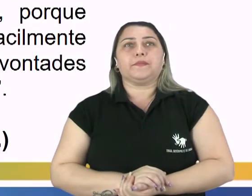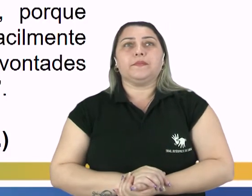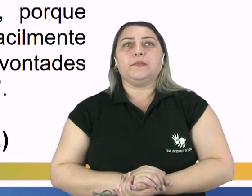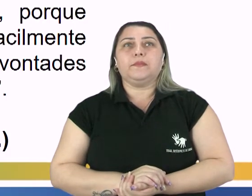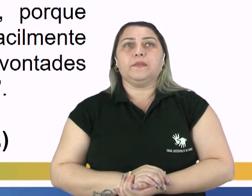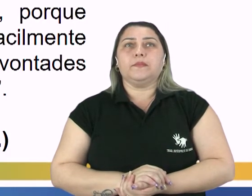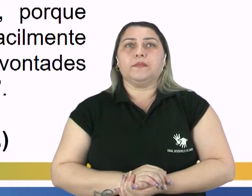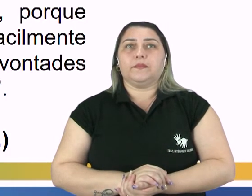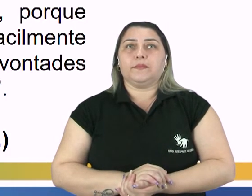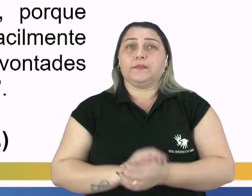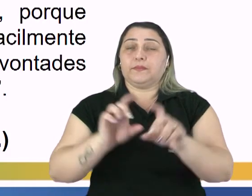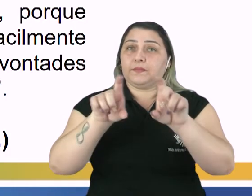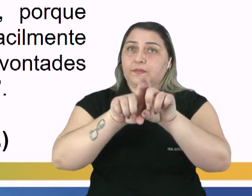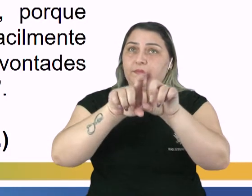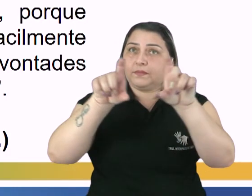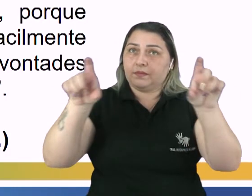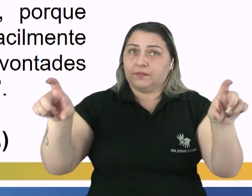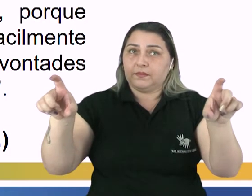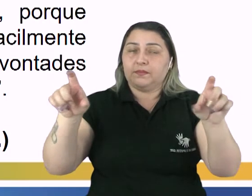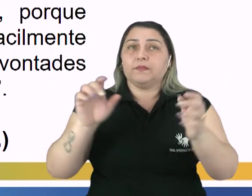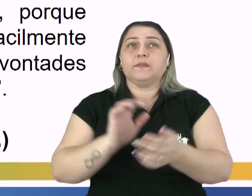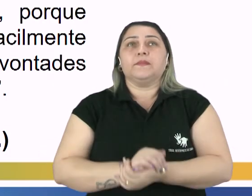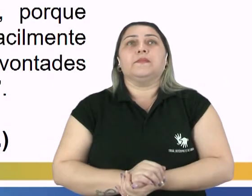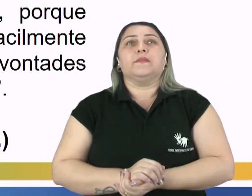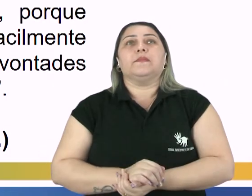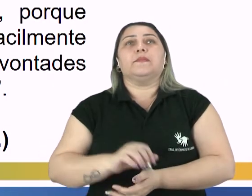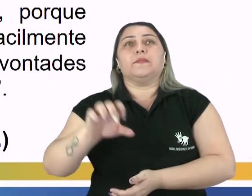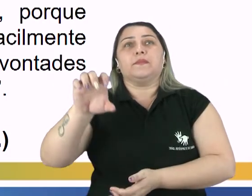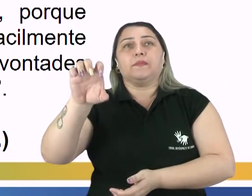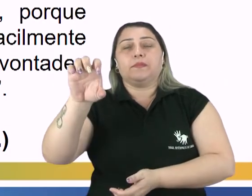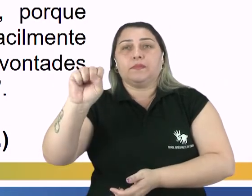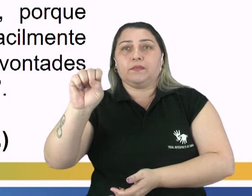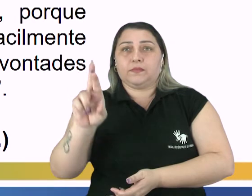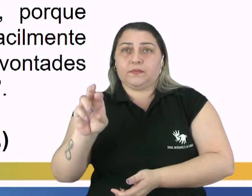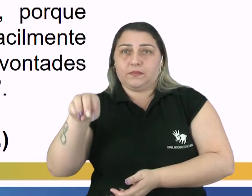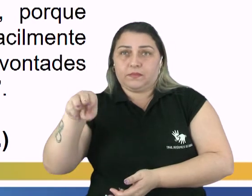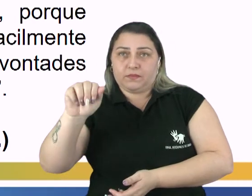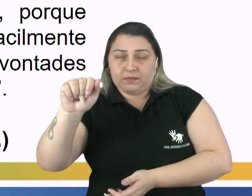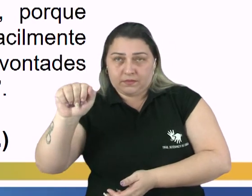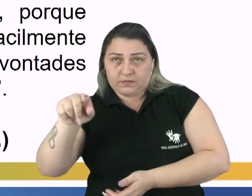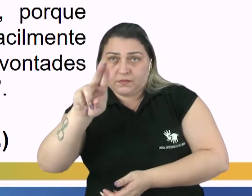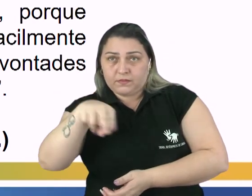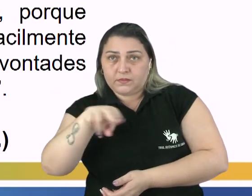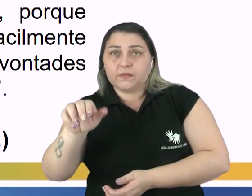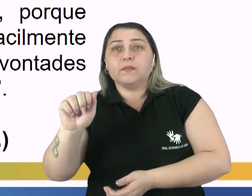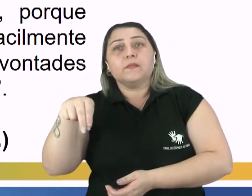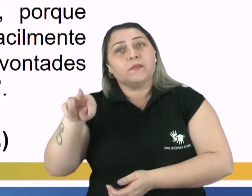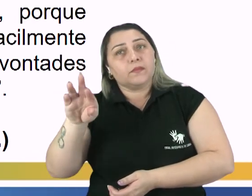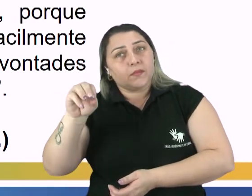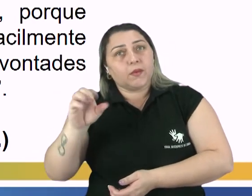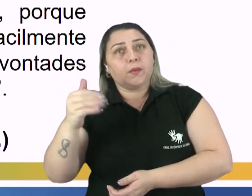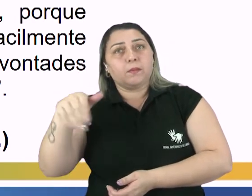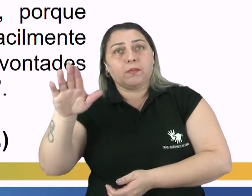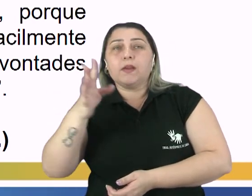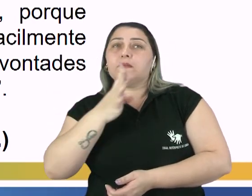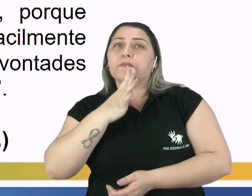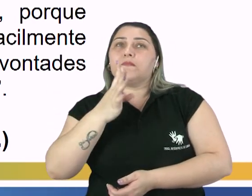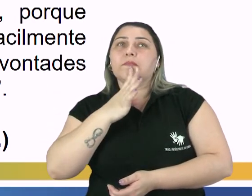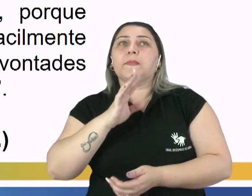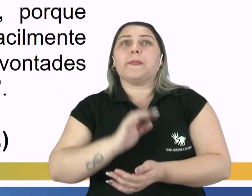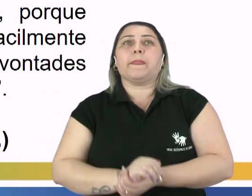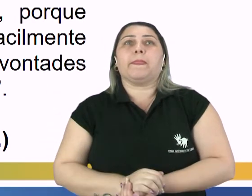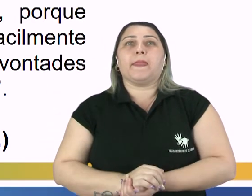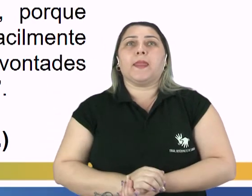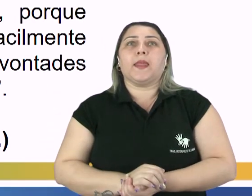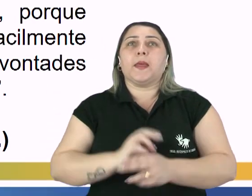Nós temos aqui um trecho do Sermão da Sexta Gésima do padre Antônio Vieira, o mais famoso, o mais conhecido, que